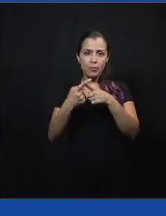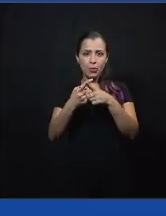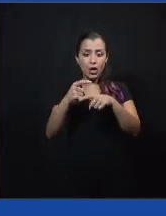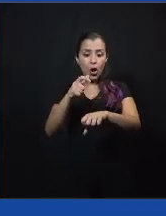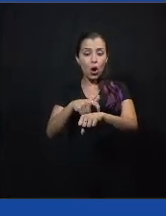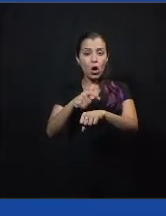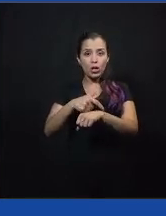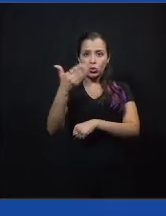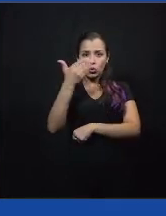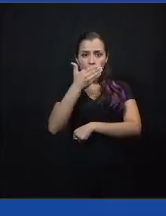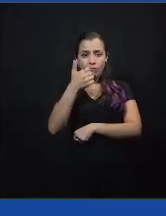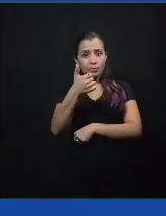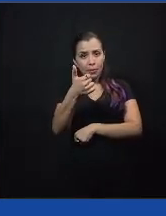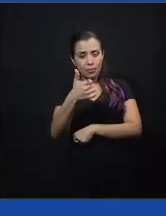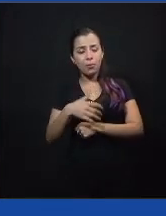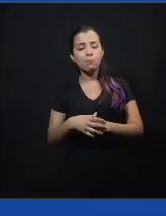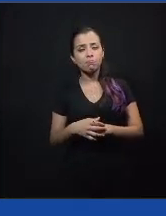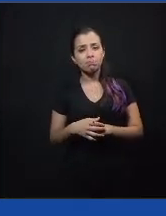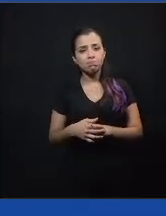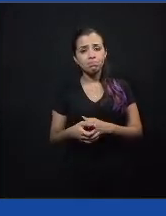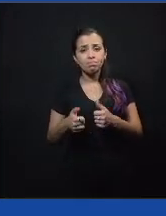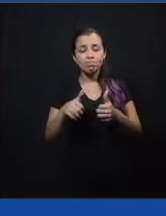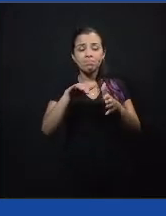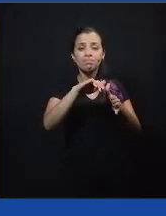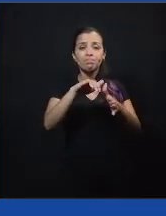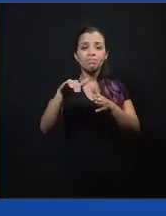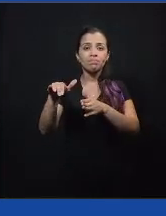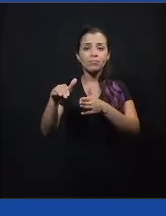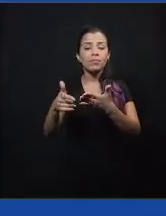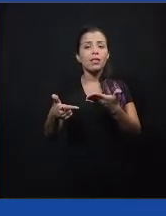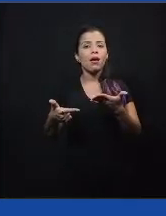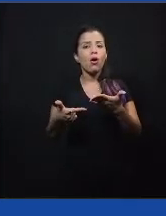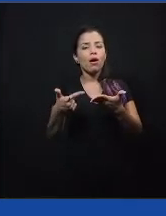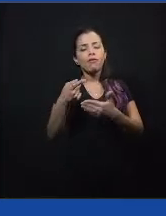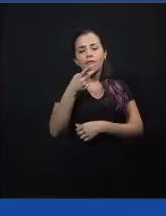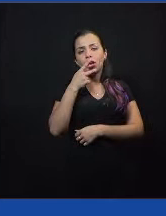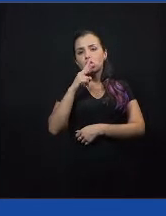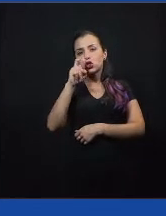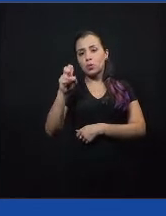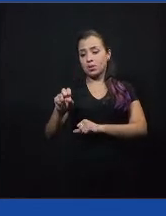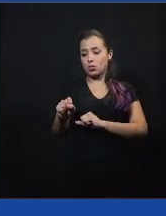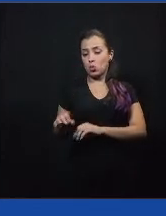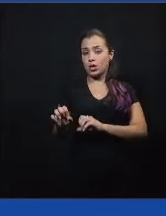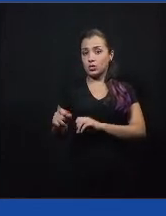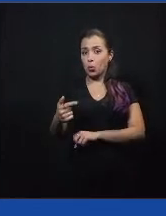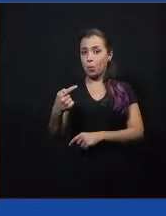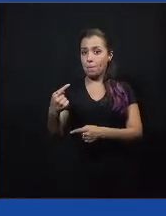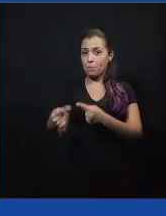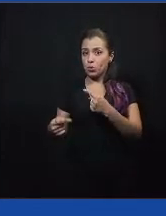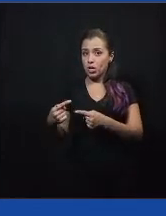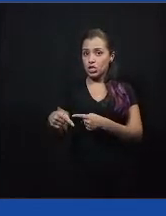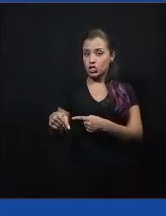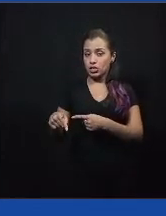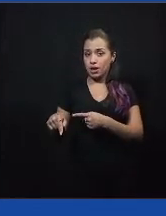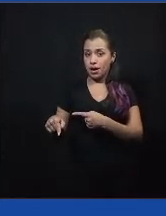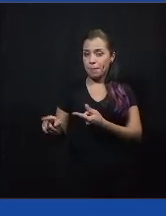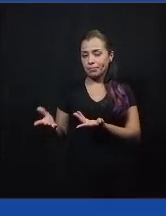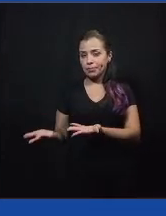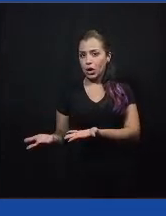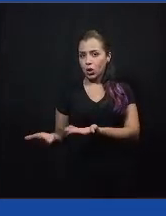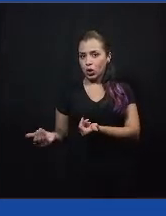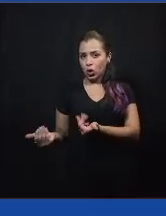assim, qual que é o primeiro passo quando a gente fala de vamos trabalhar com educação política para jovens em um